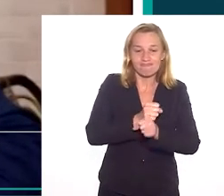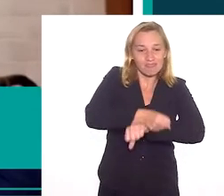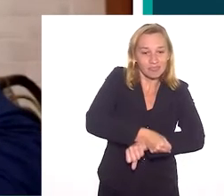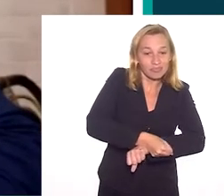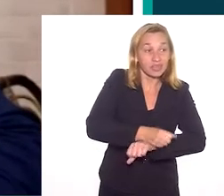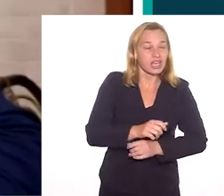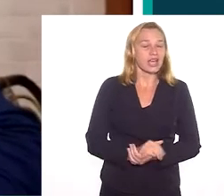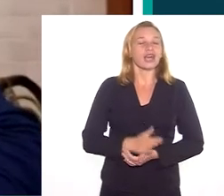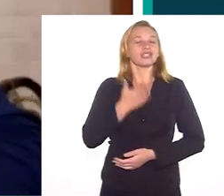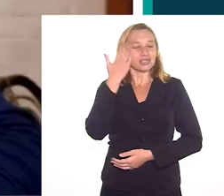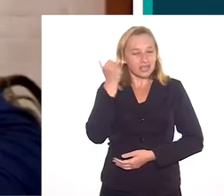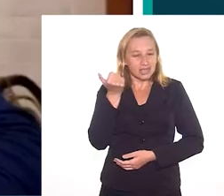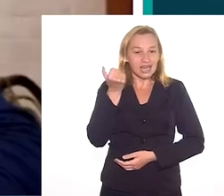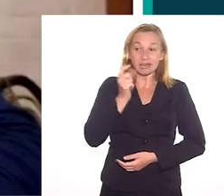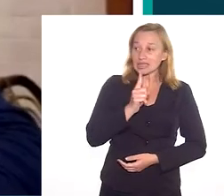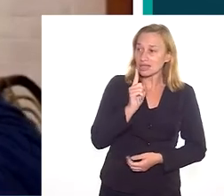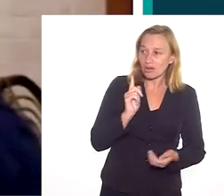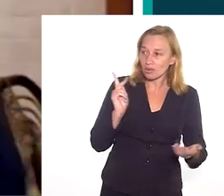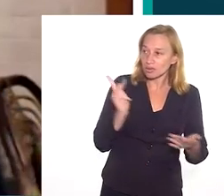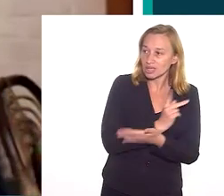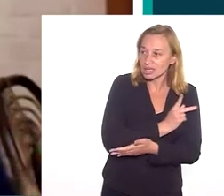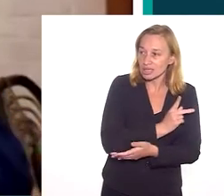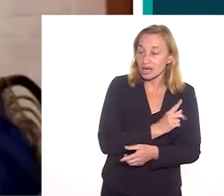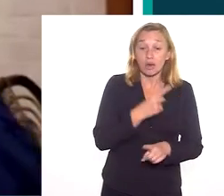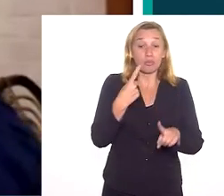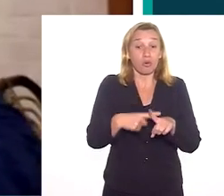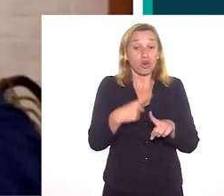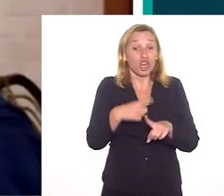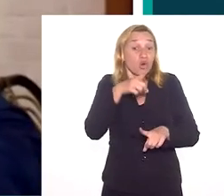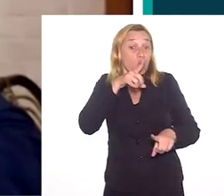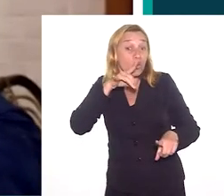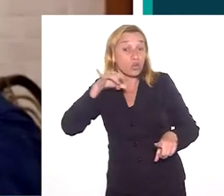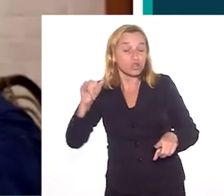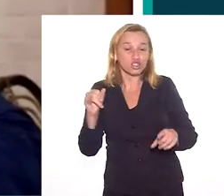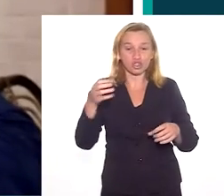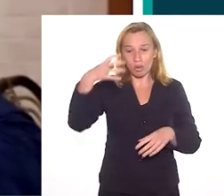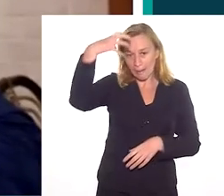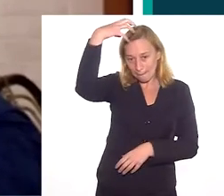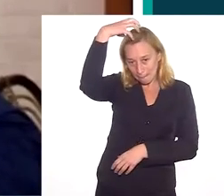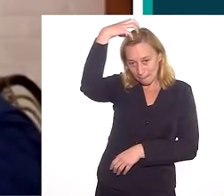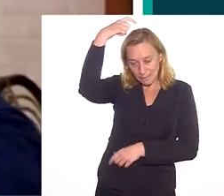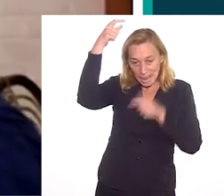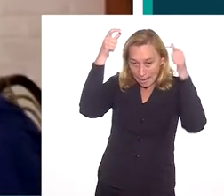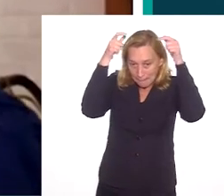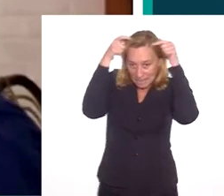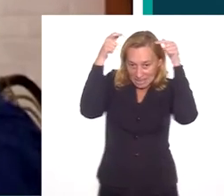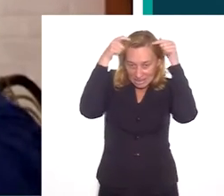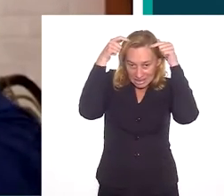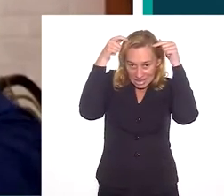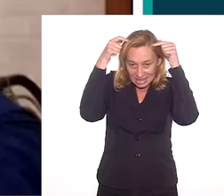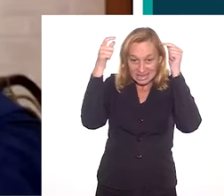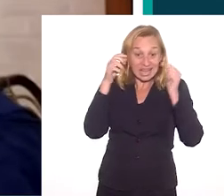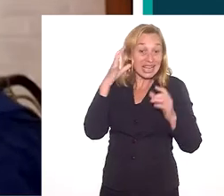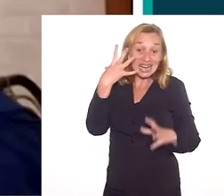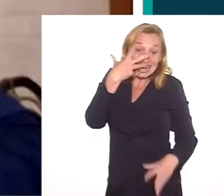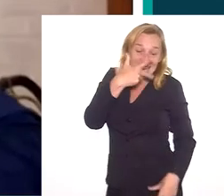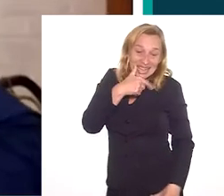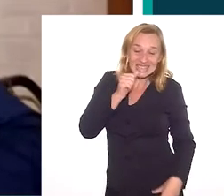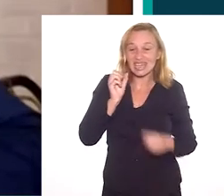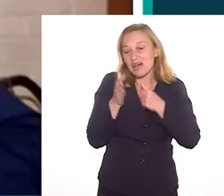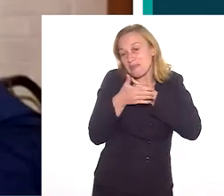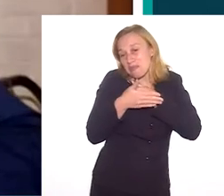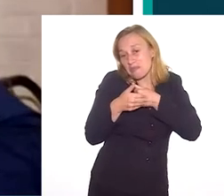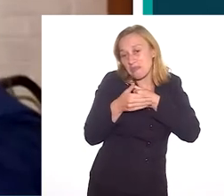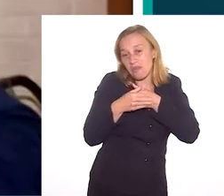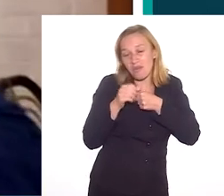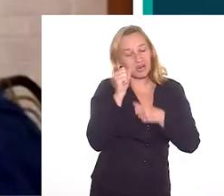a escravidão e a gente sabe que isso não aconteceu porque um dia uma princesa boazinha amanheceu